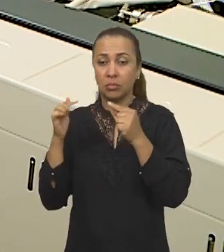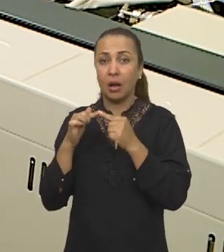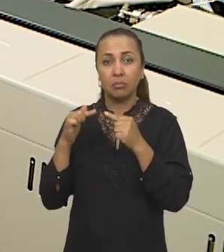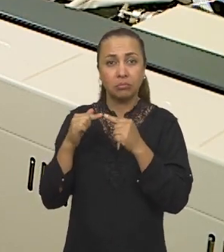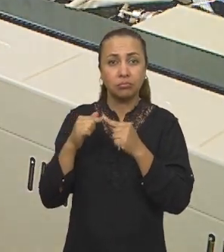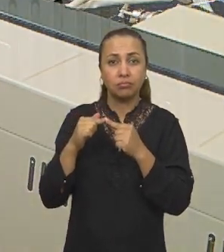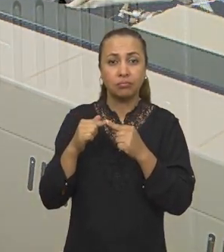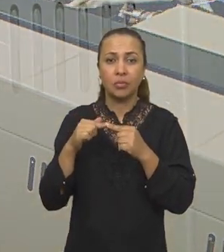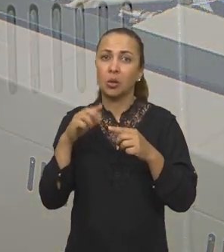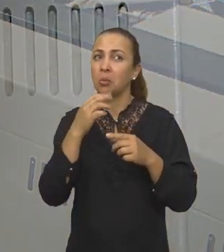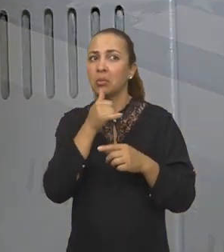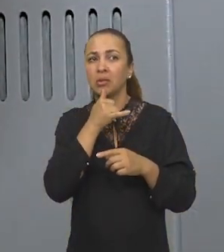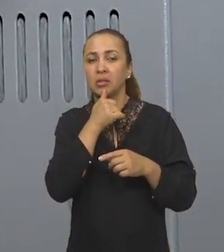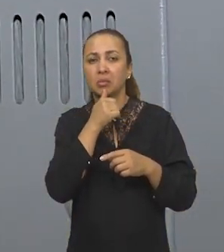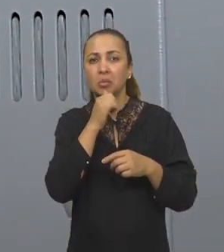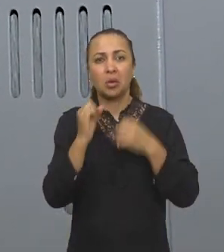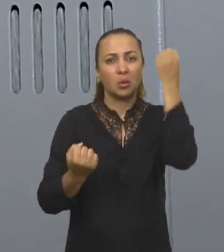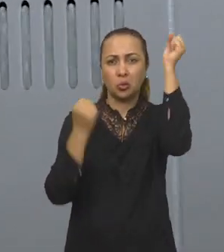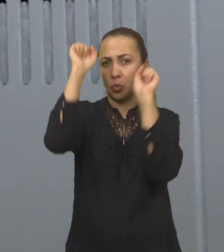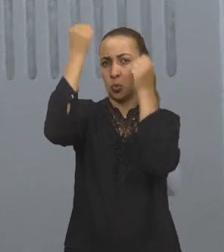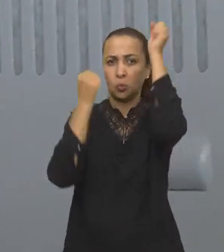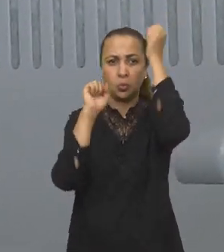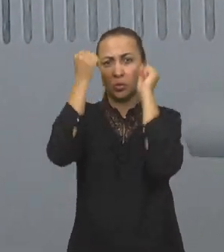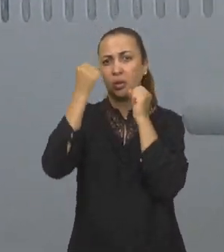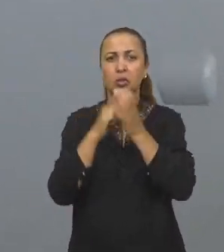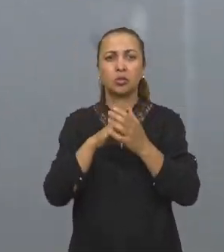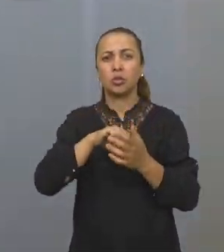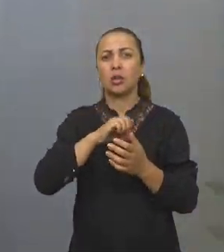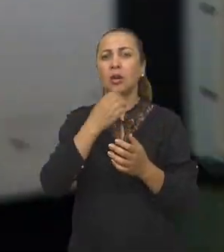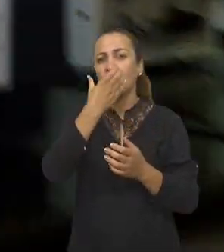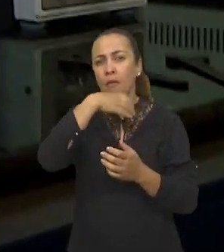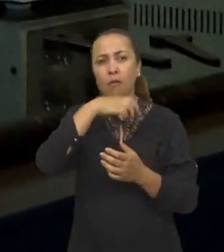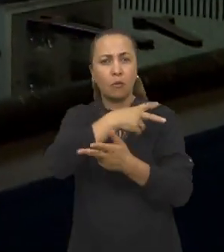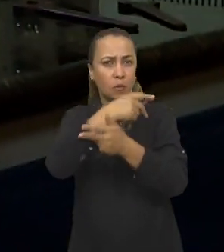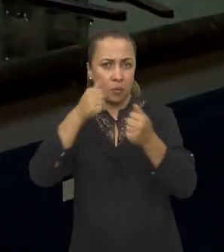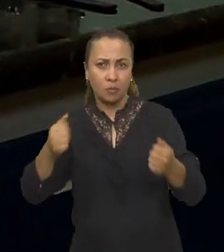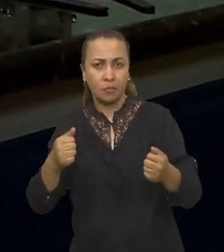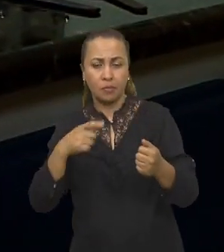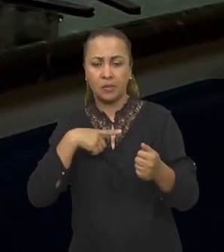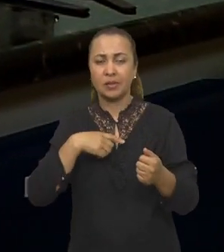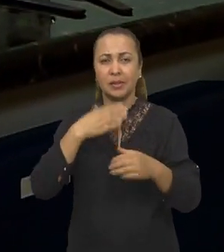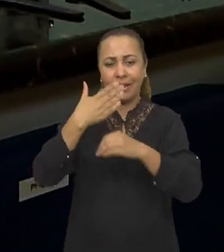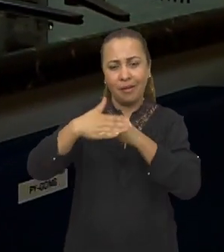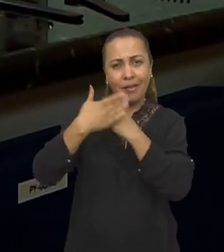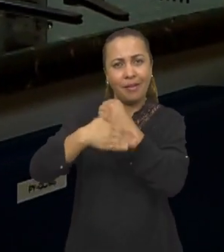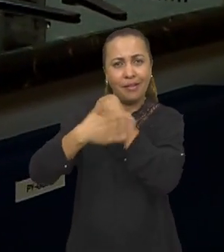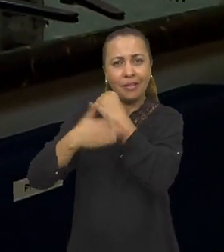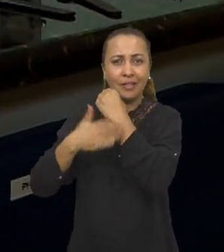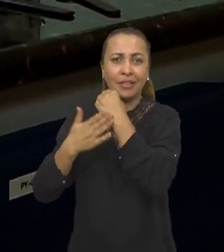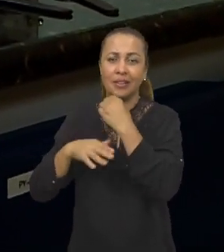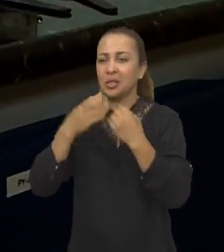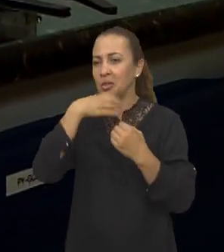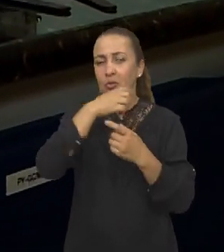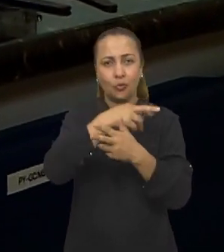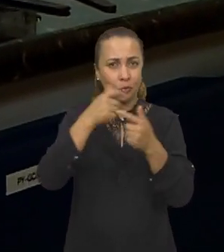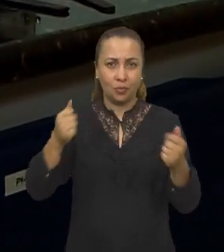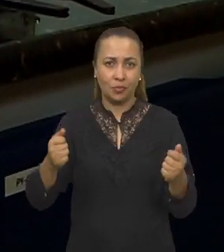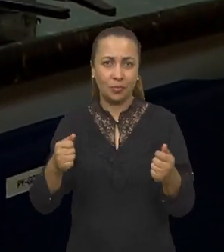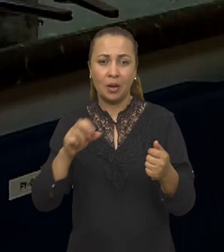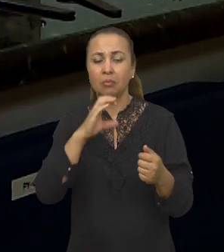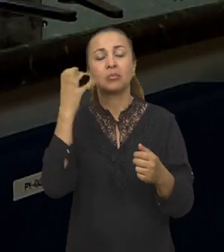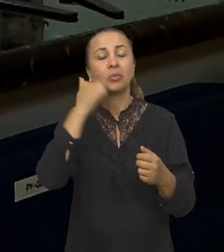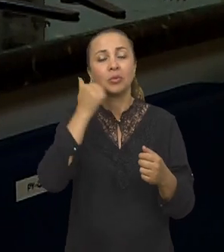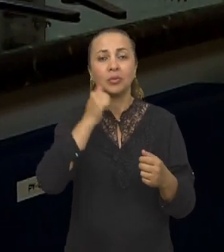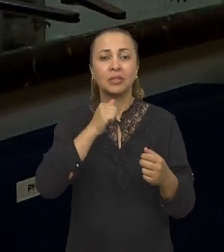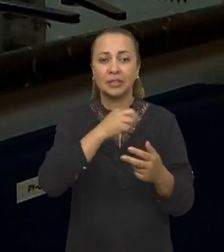de polpa de fruta, por exemplo, que gera ali vários tipos de casca de vegetal, de resíduos ligno-celulógicos. Então, o